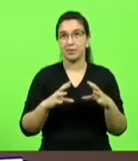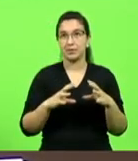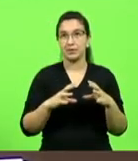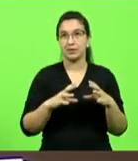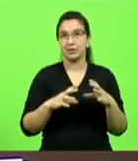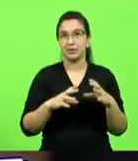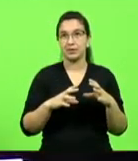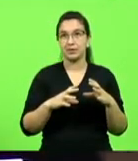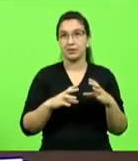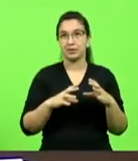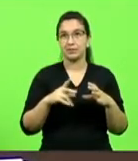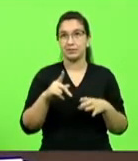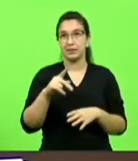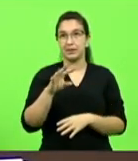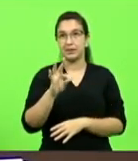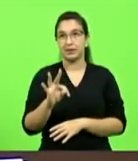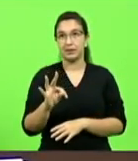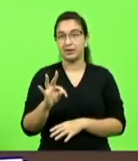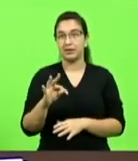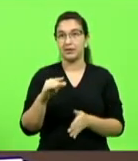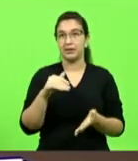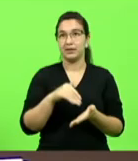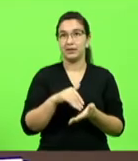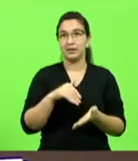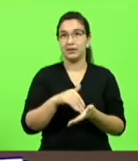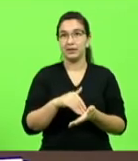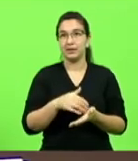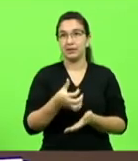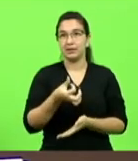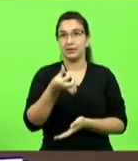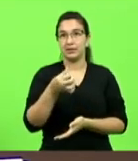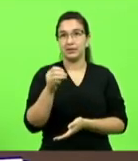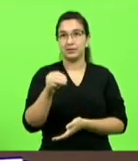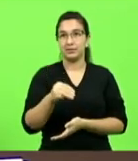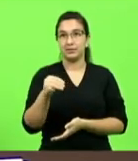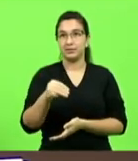luciana e carminati tem um tempo de até seis minutos